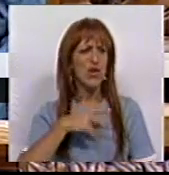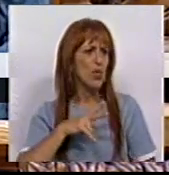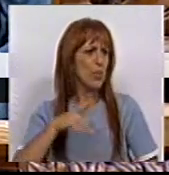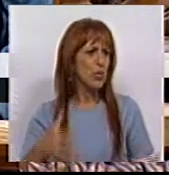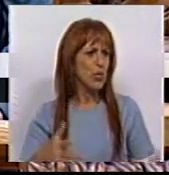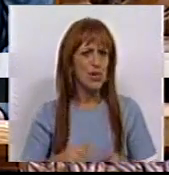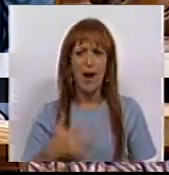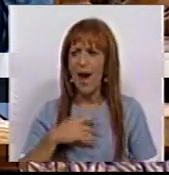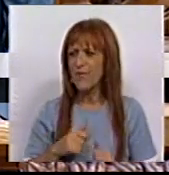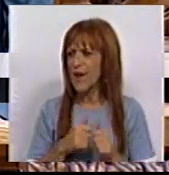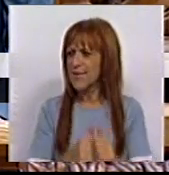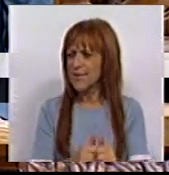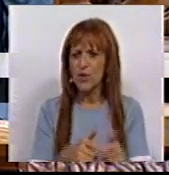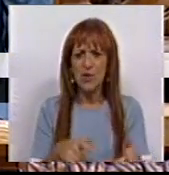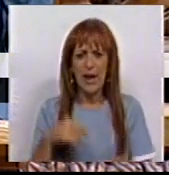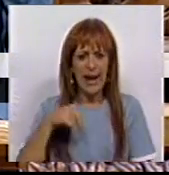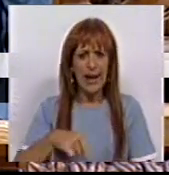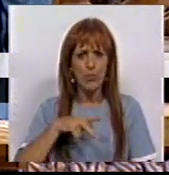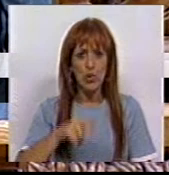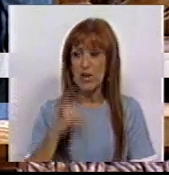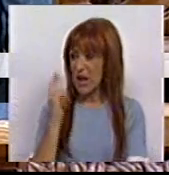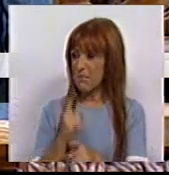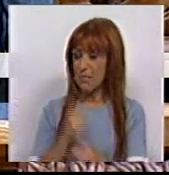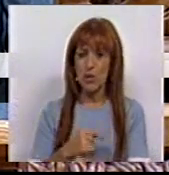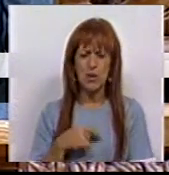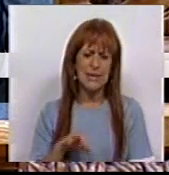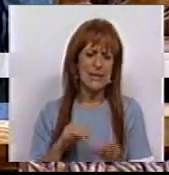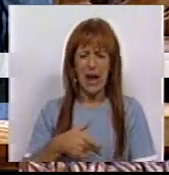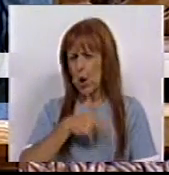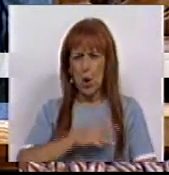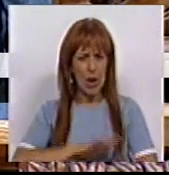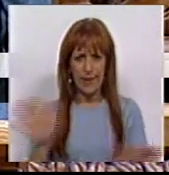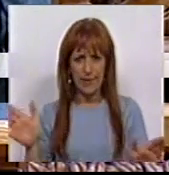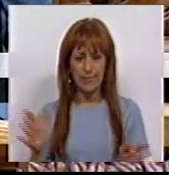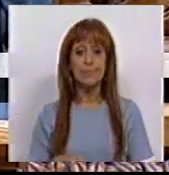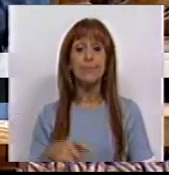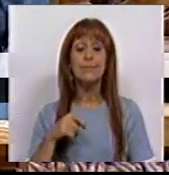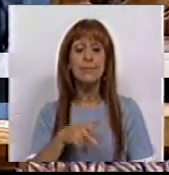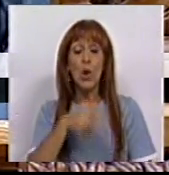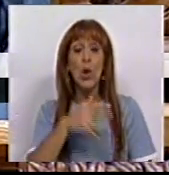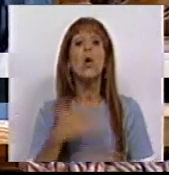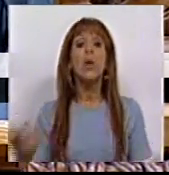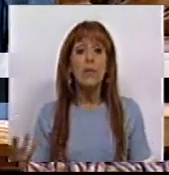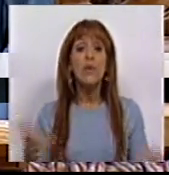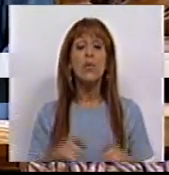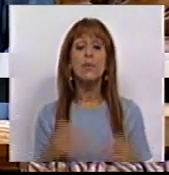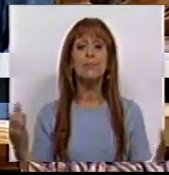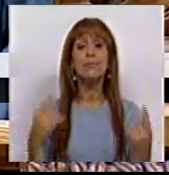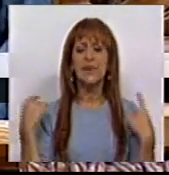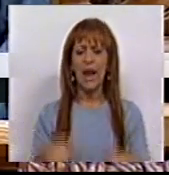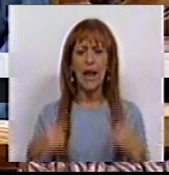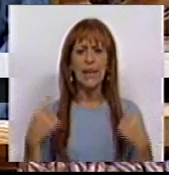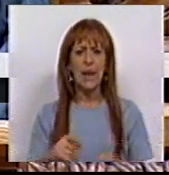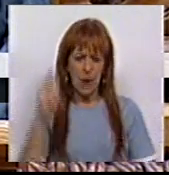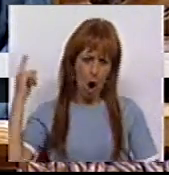português a querer seguir aqui em Portugal essa mesma receita de desastre. Receita de desastre que, aliás, tem